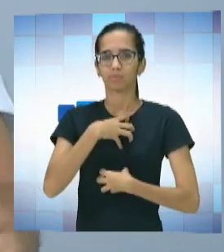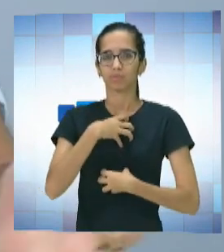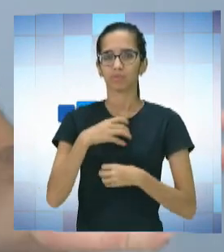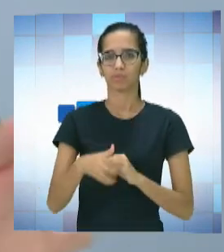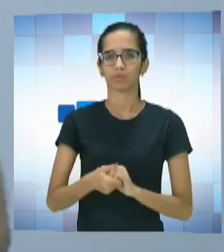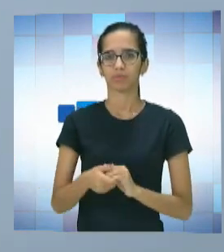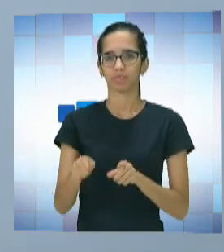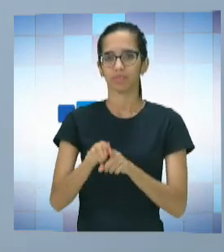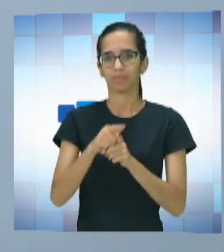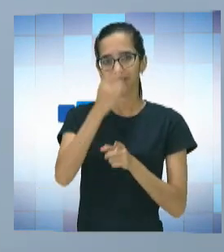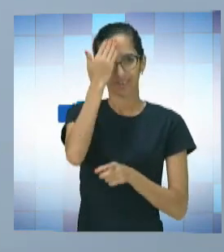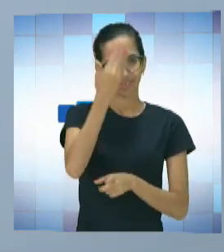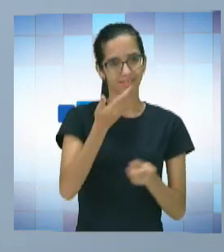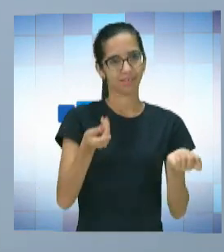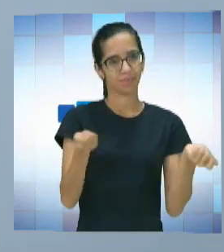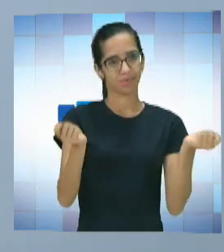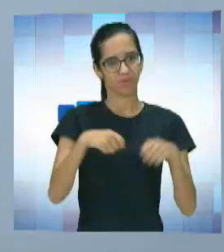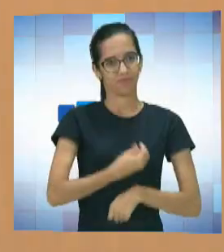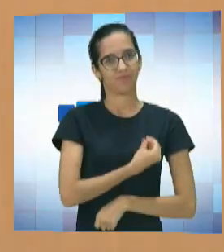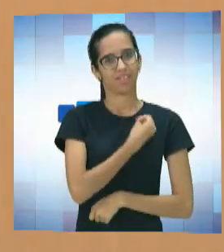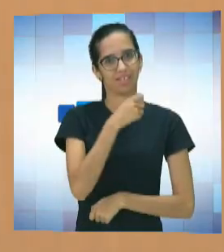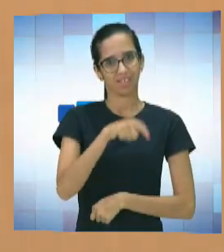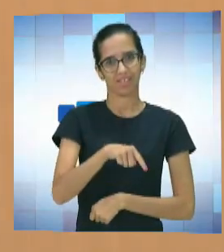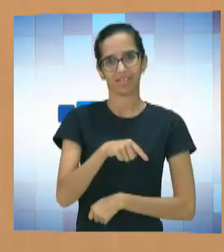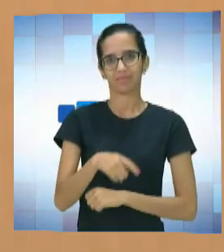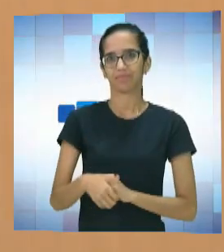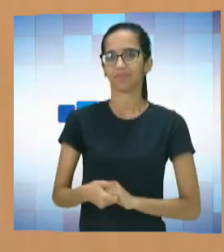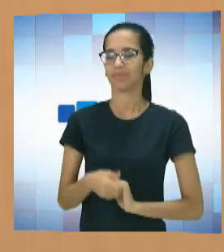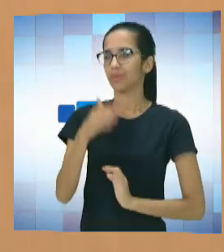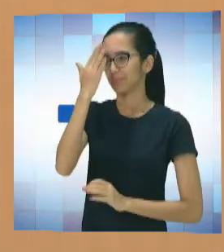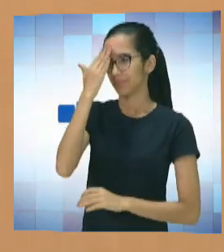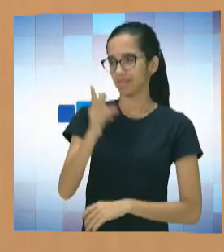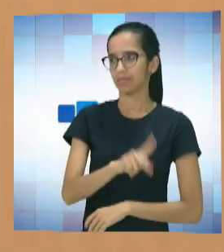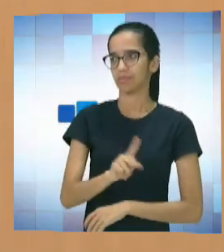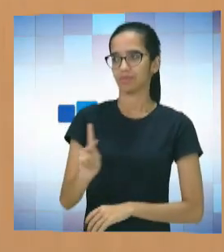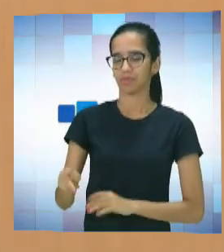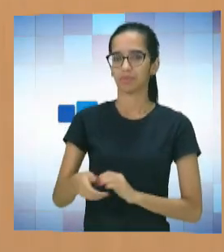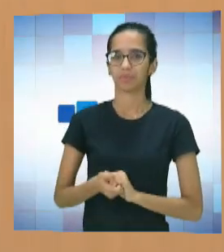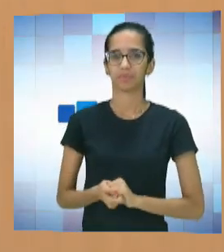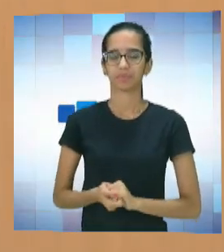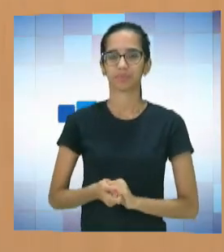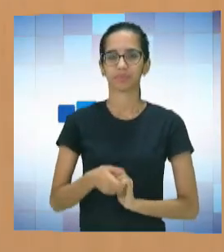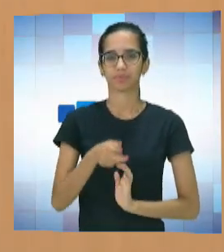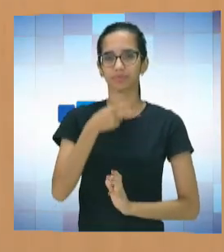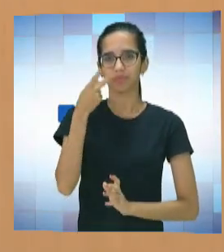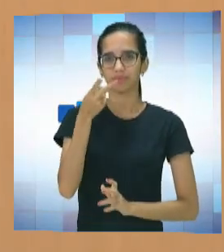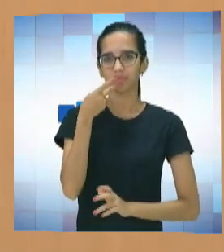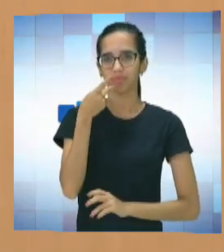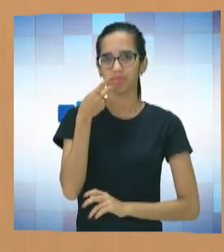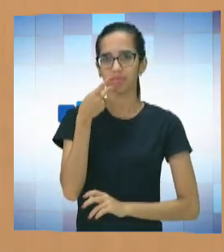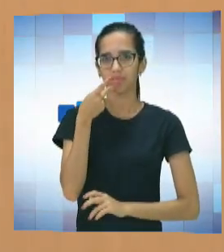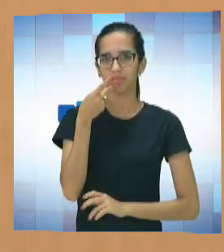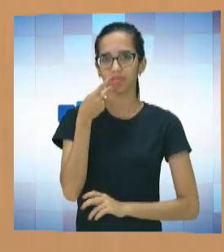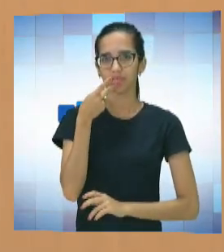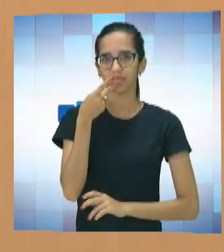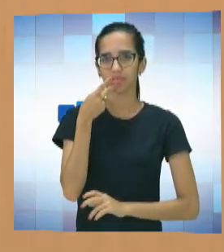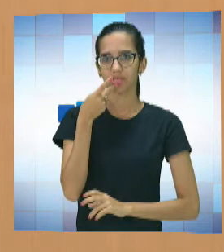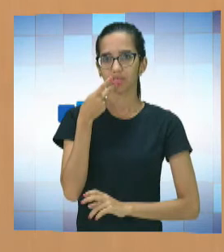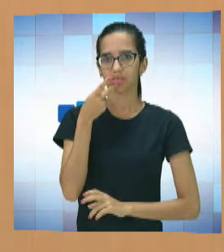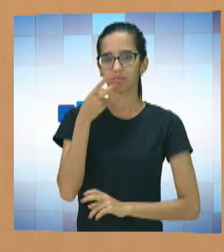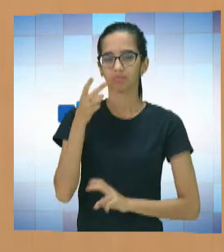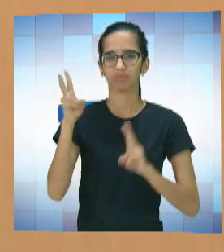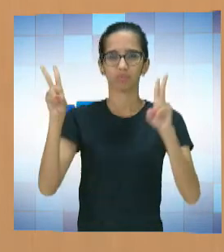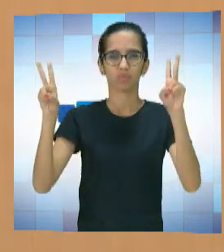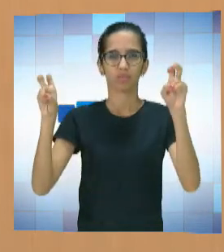pela sua oportunidade. Muito obrigado, professor. Nós que agradecemos. Muito obrigado. Deixa eu falar aqui a respeito desse universo de